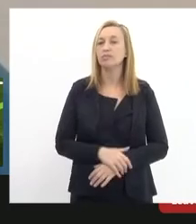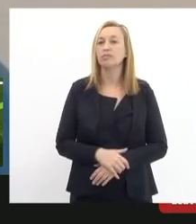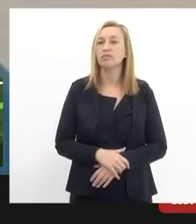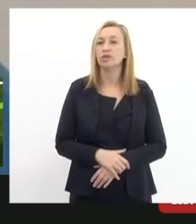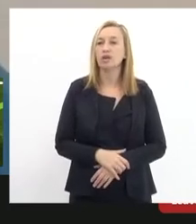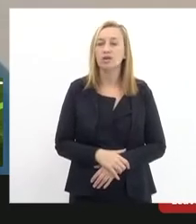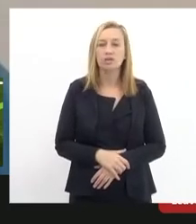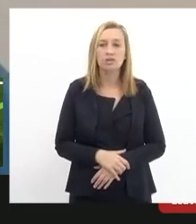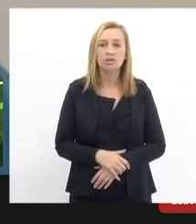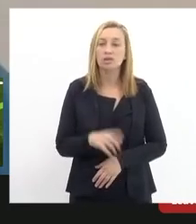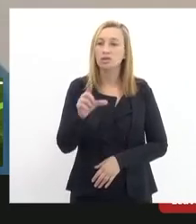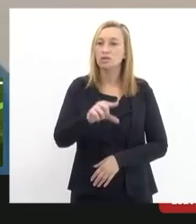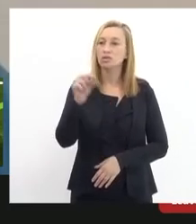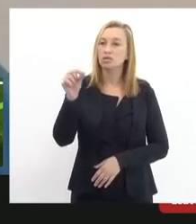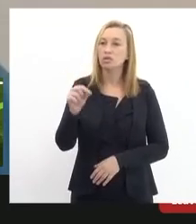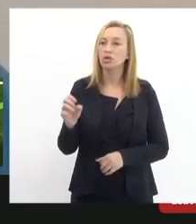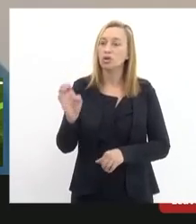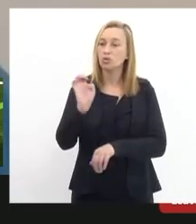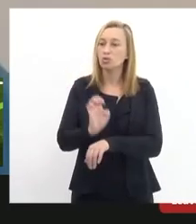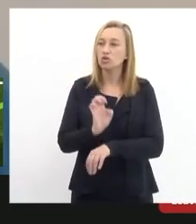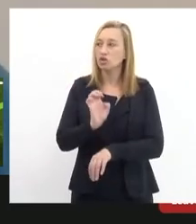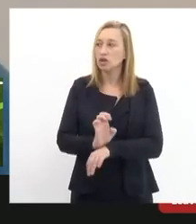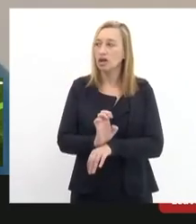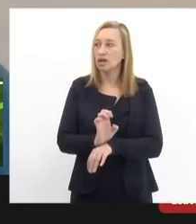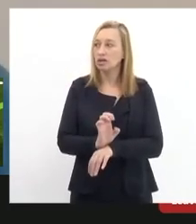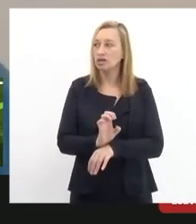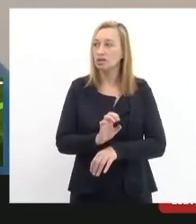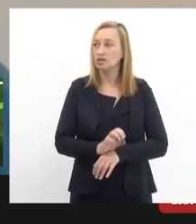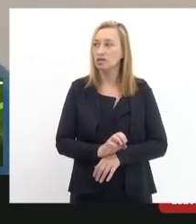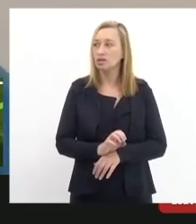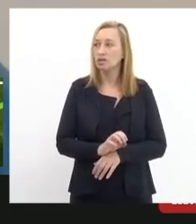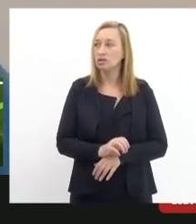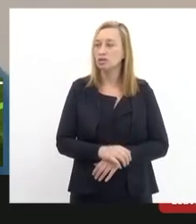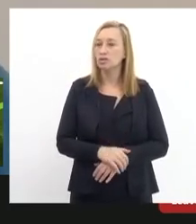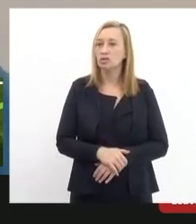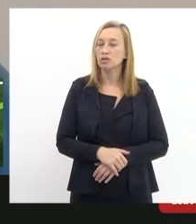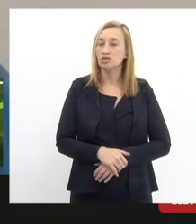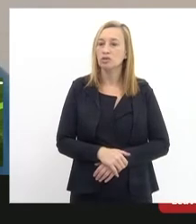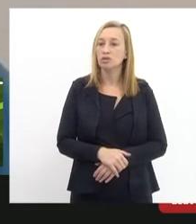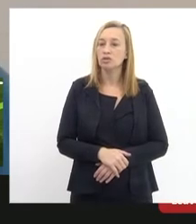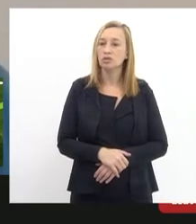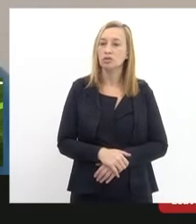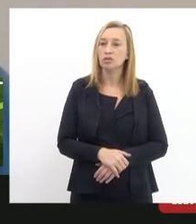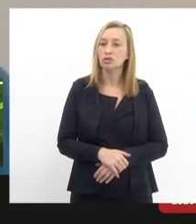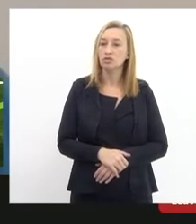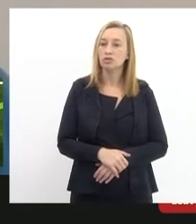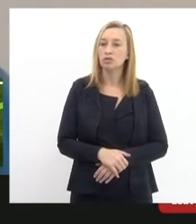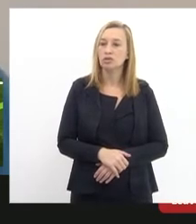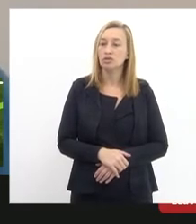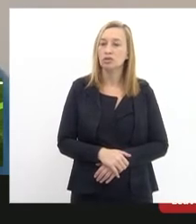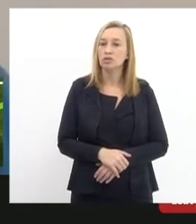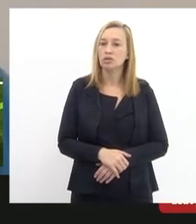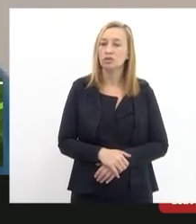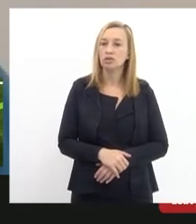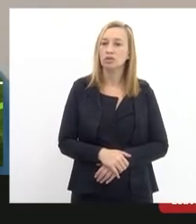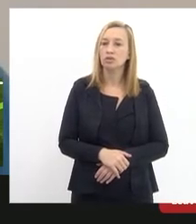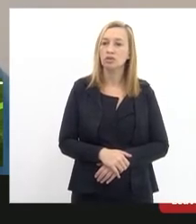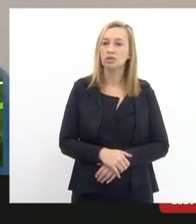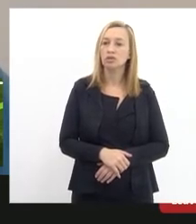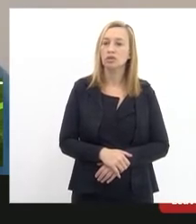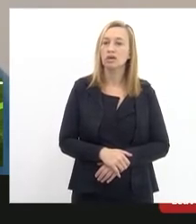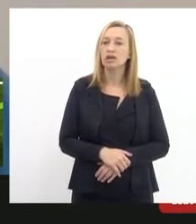essa decisão o estado ele interpôs um agravo de instrumento e nesse agravo de instrumento a